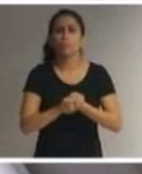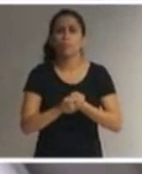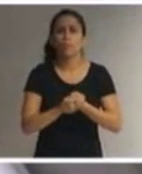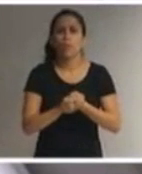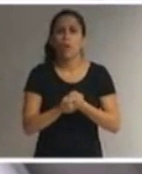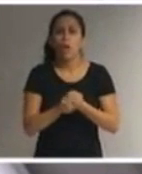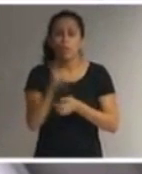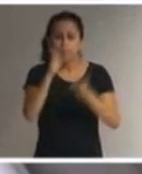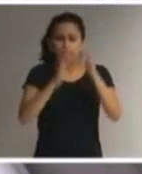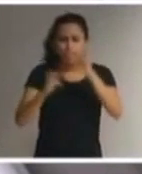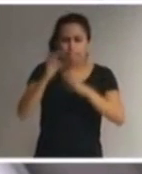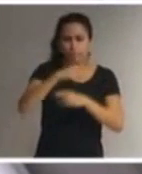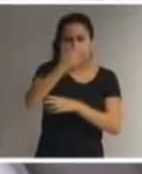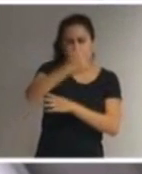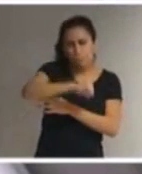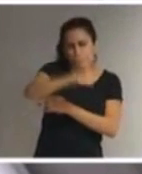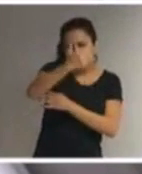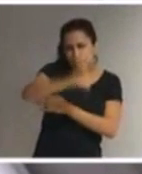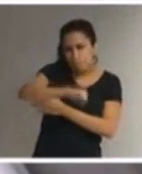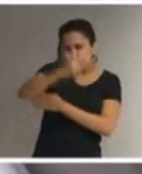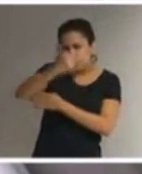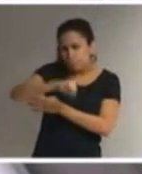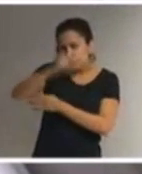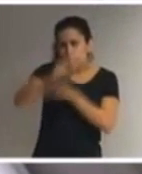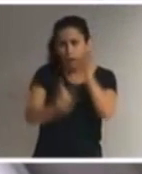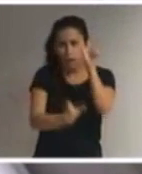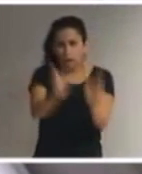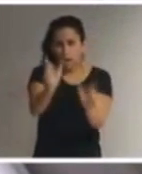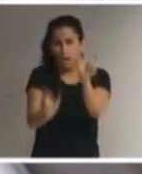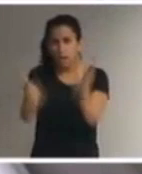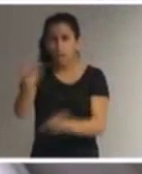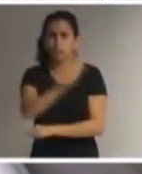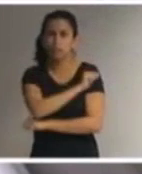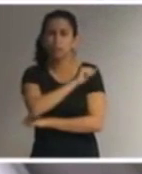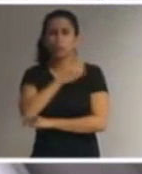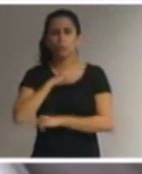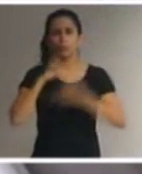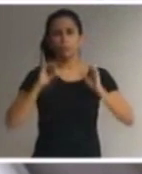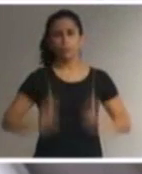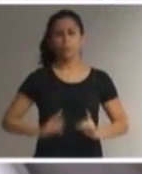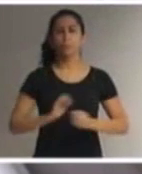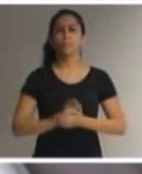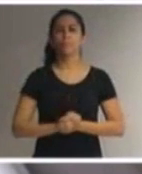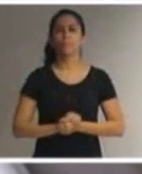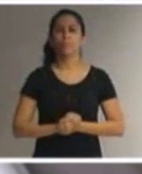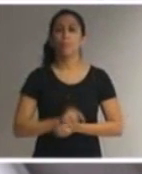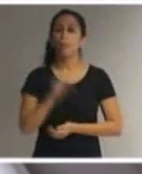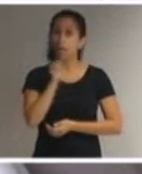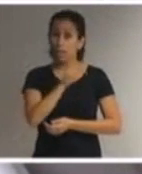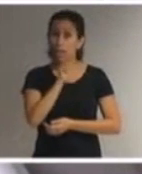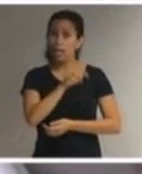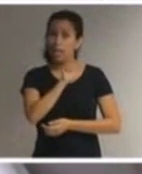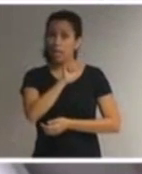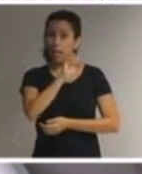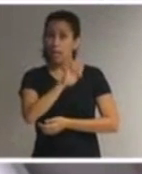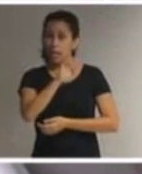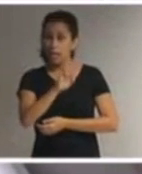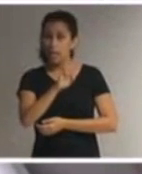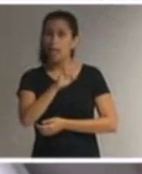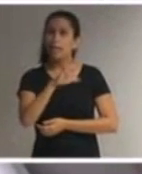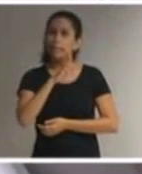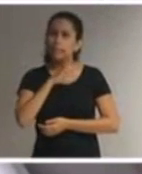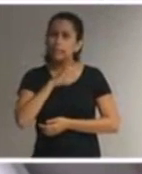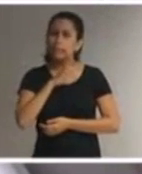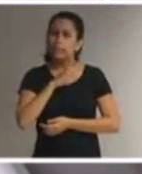singularidades e necessidades de cada aluno com deficiência o atendimento educacional especializado compõe o